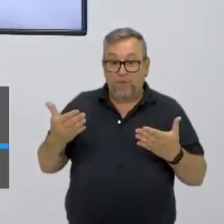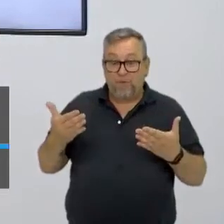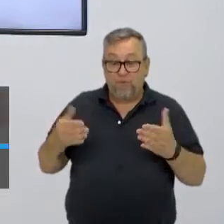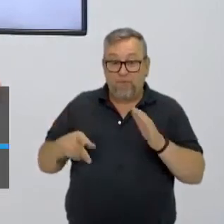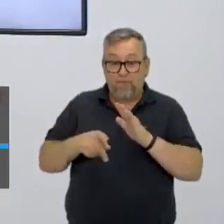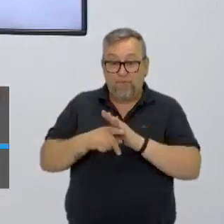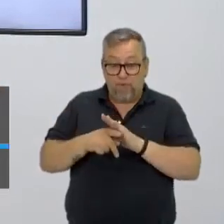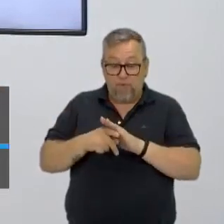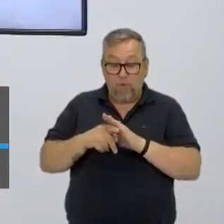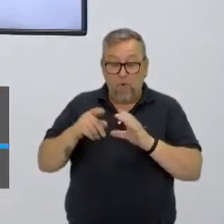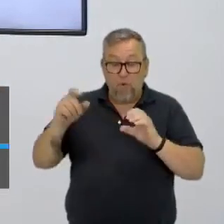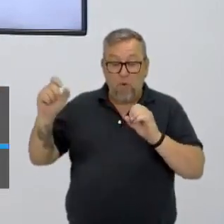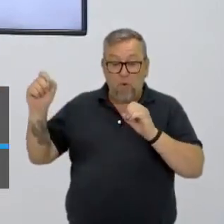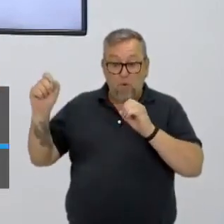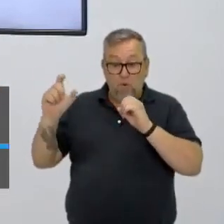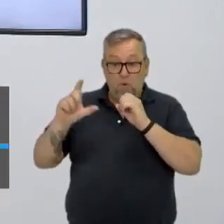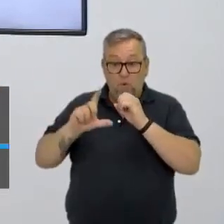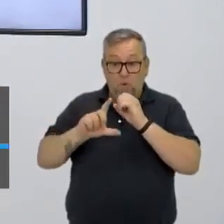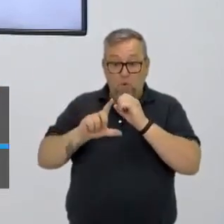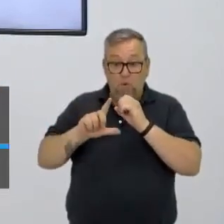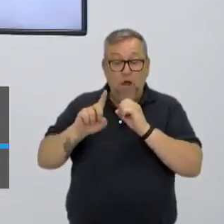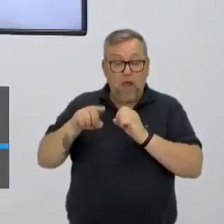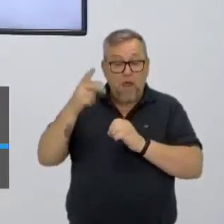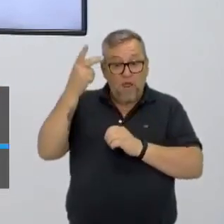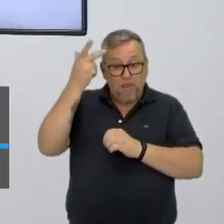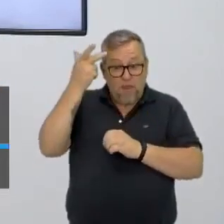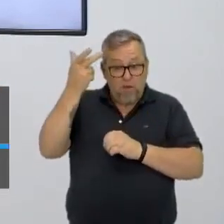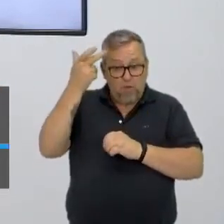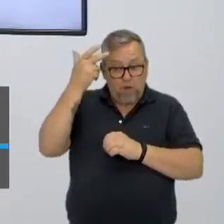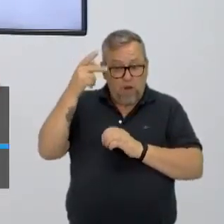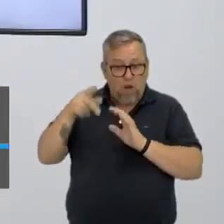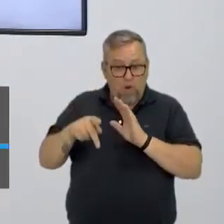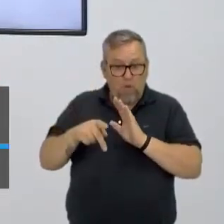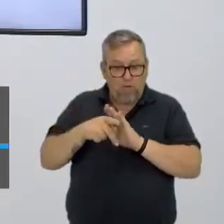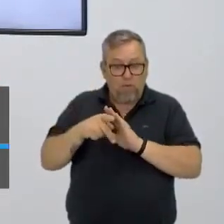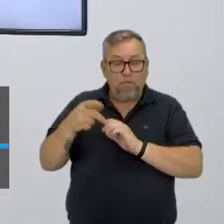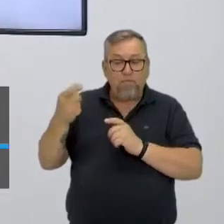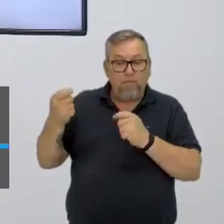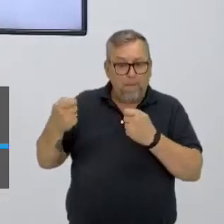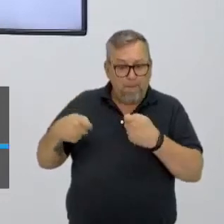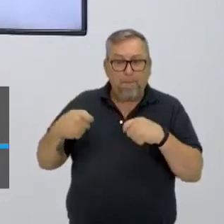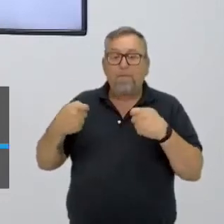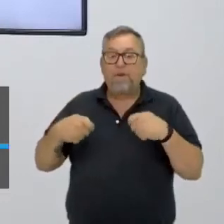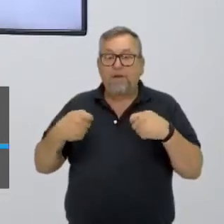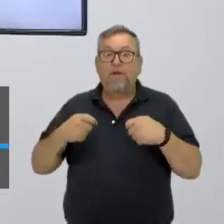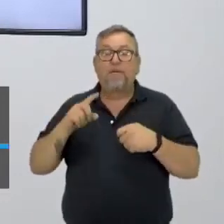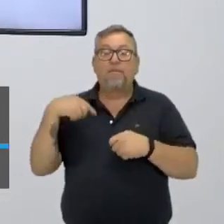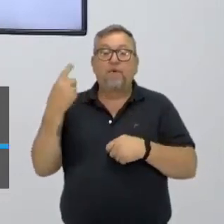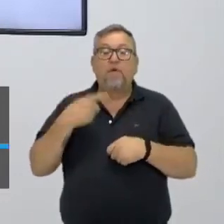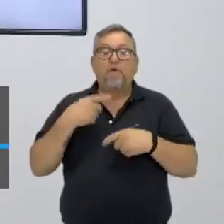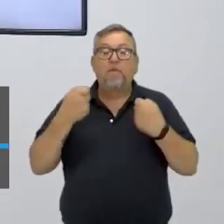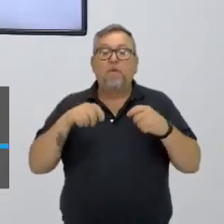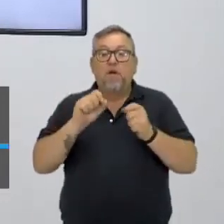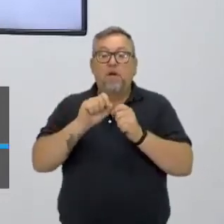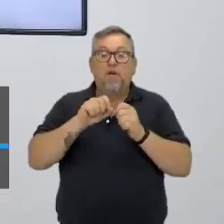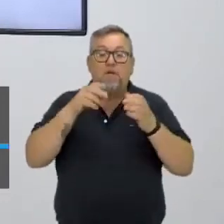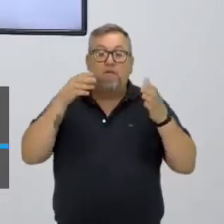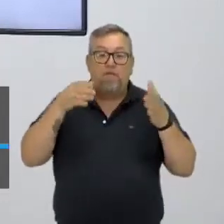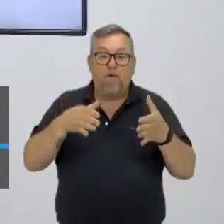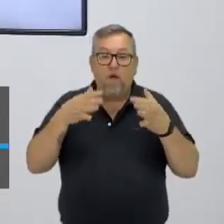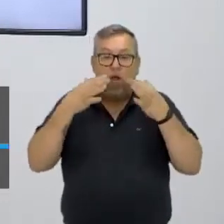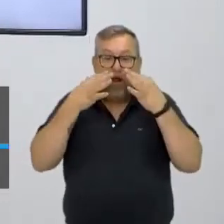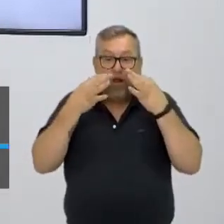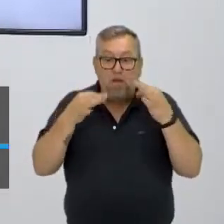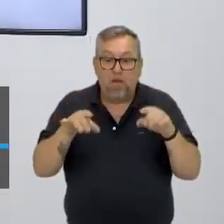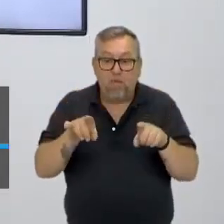é uma coisa natural, é uma coisa necessária e o que a gente precisa ter de foco, de atenção